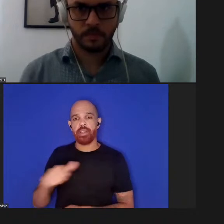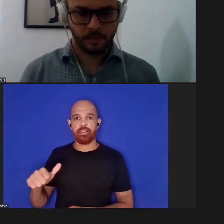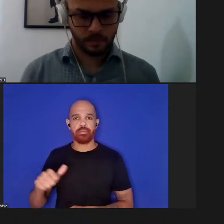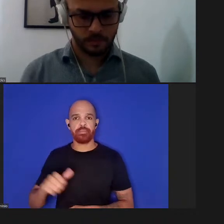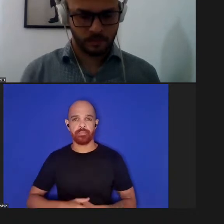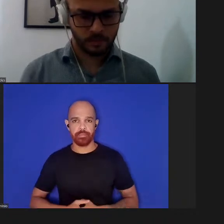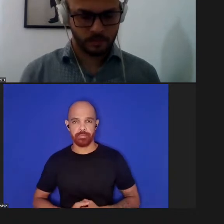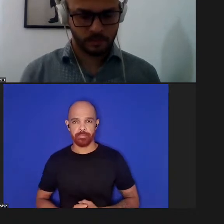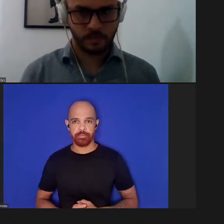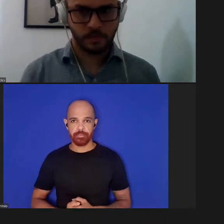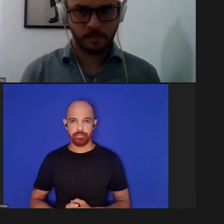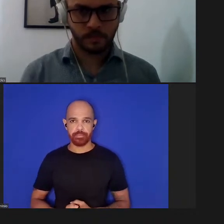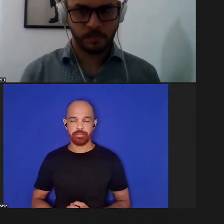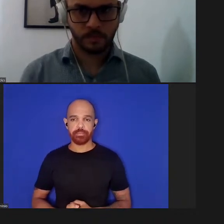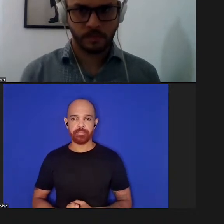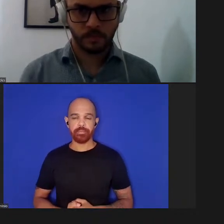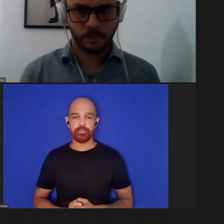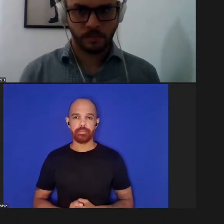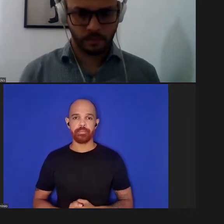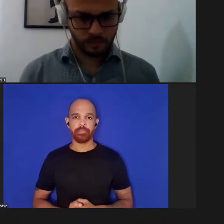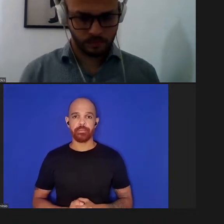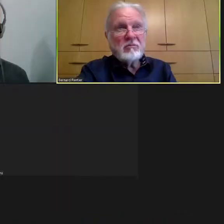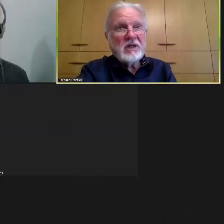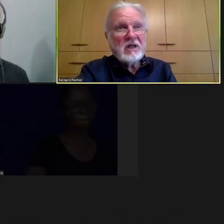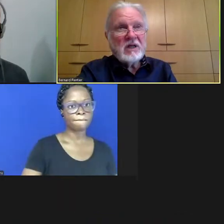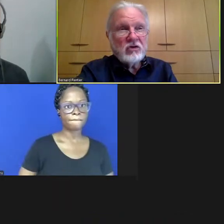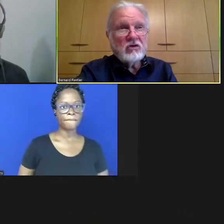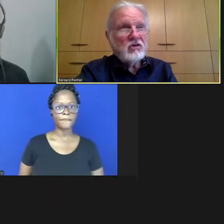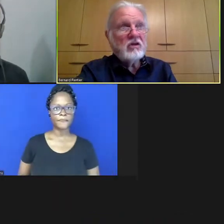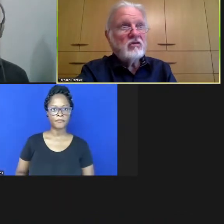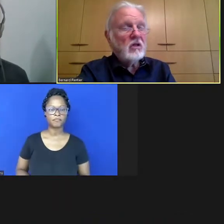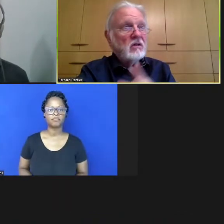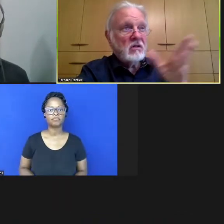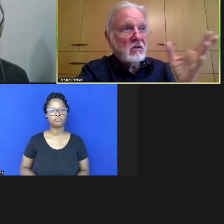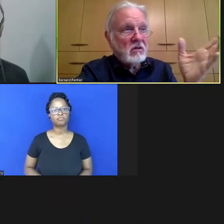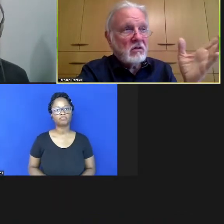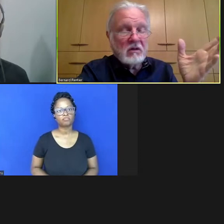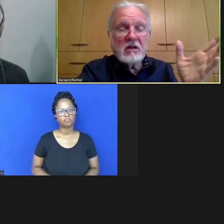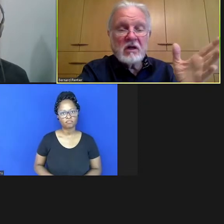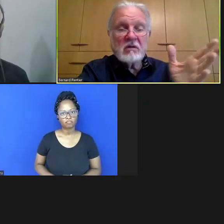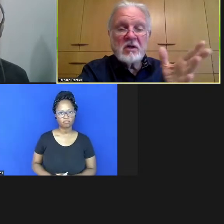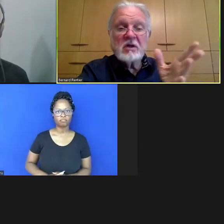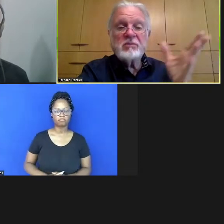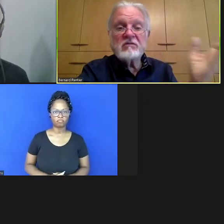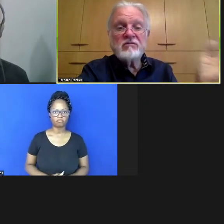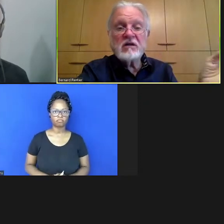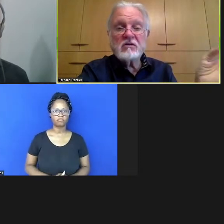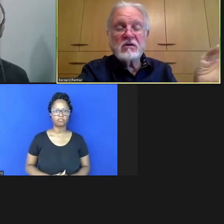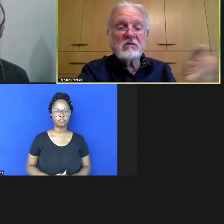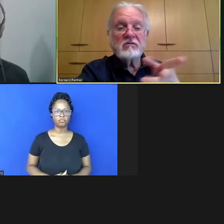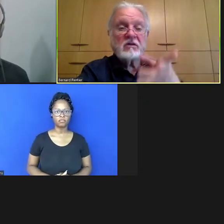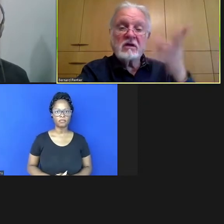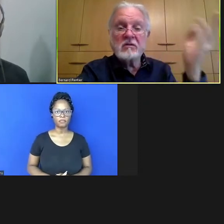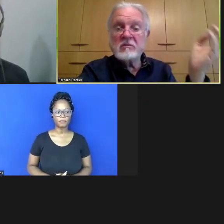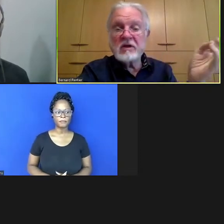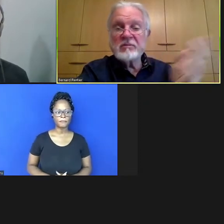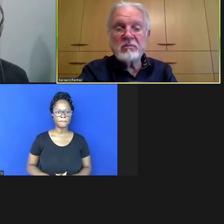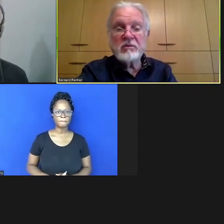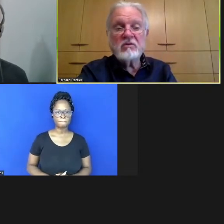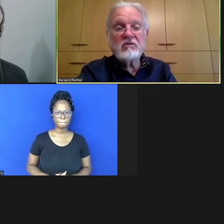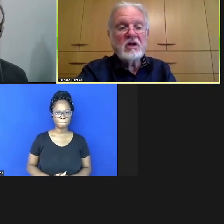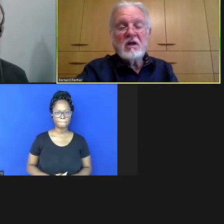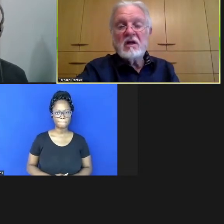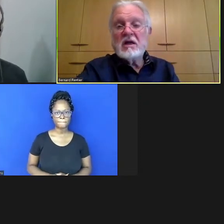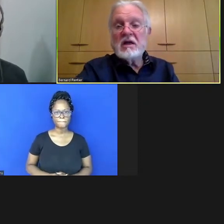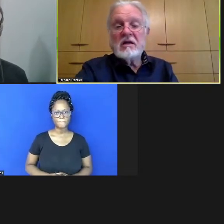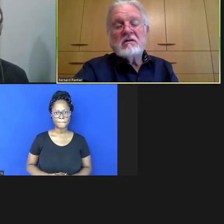em muitos lugares no mundo inteiro as maneiras as pessoas são julgadas